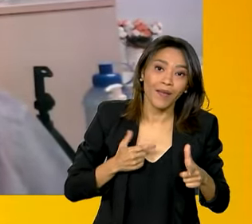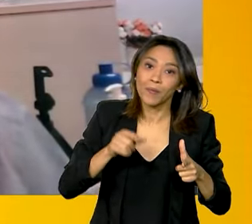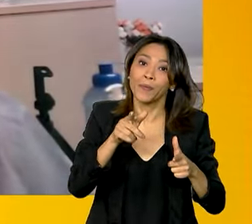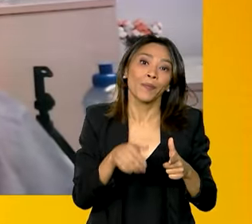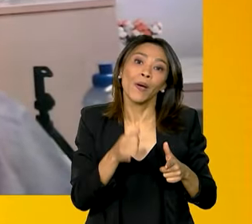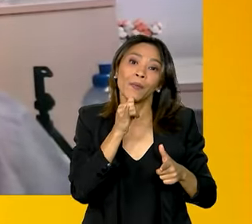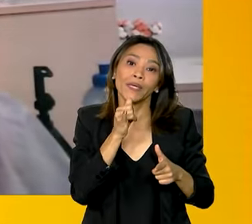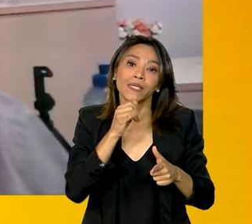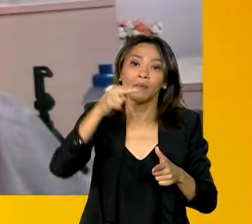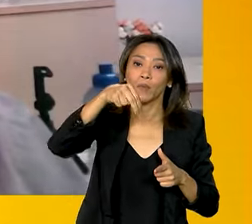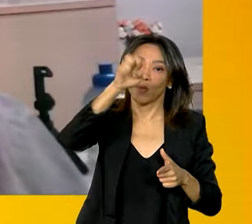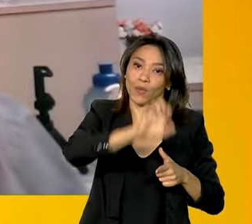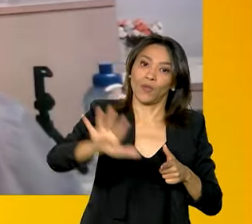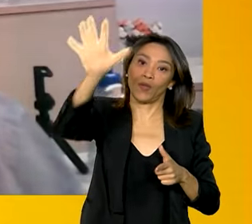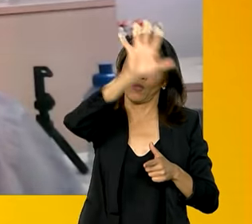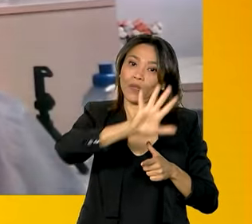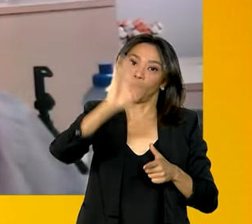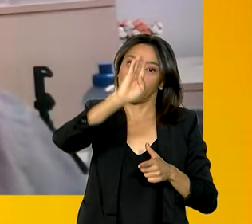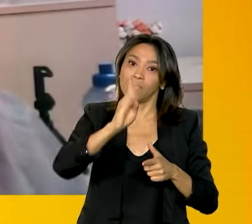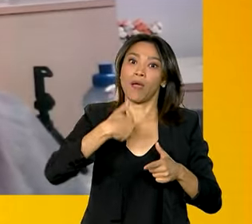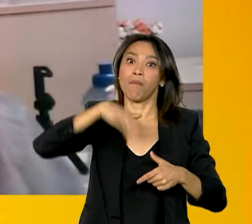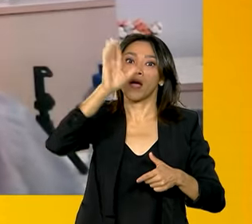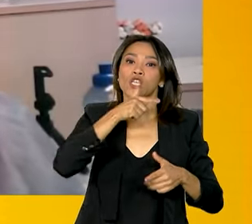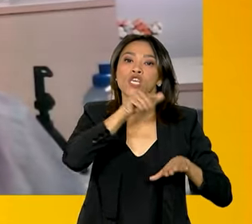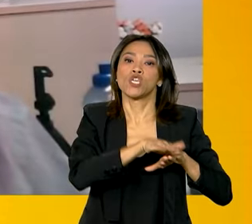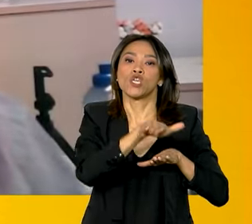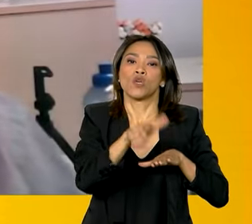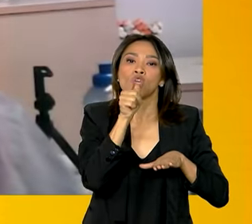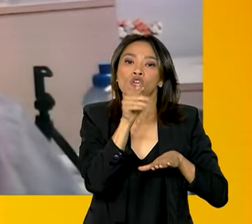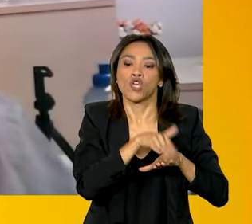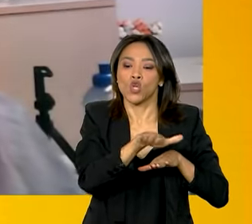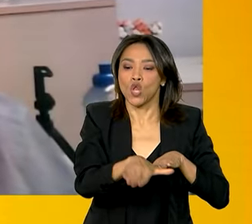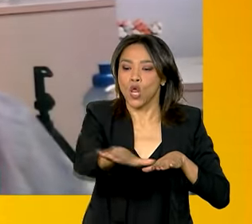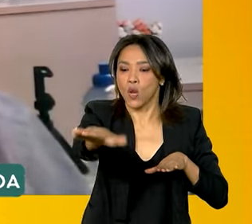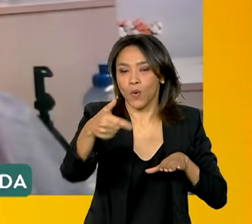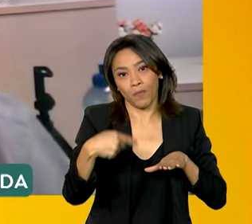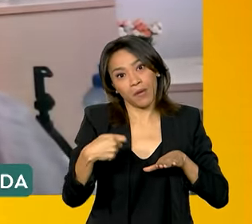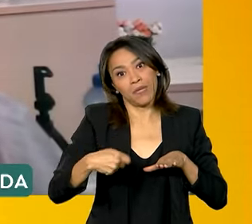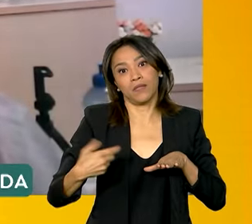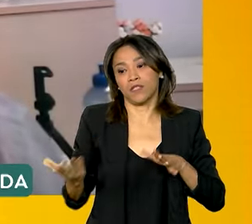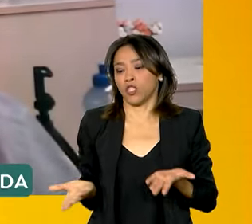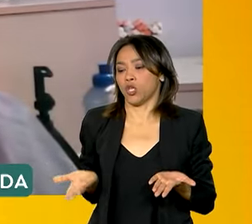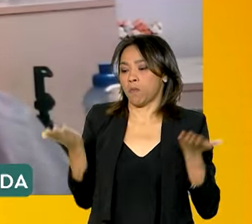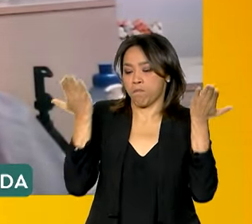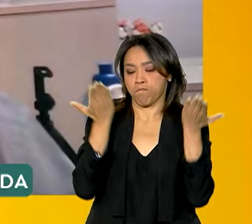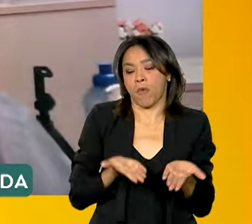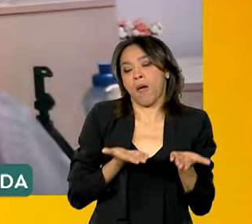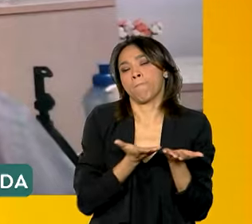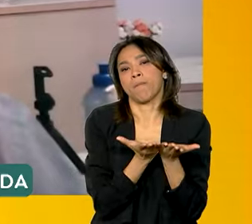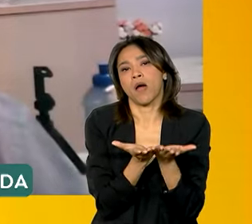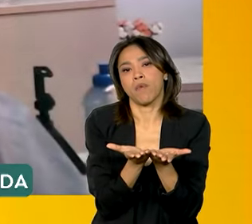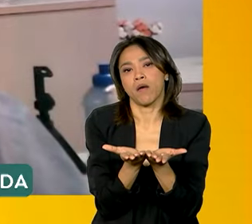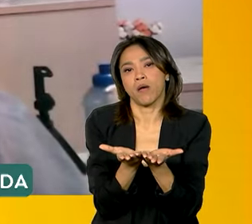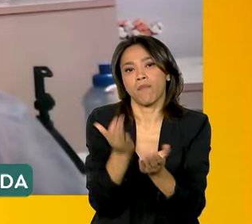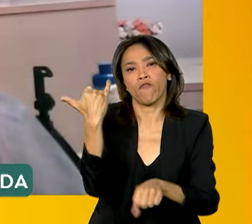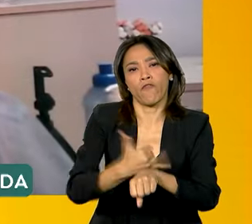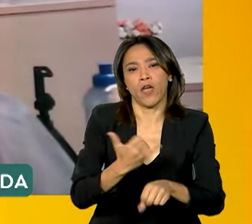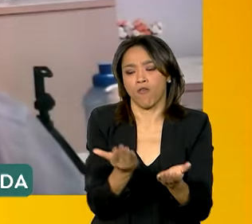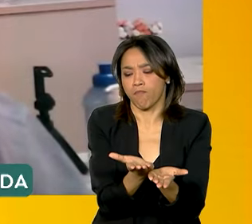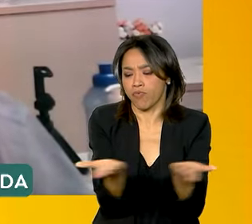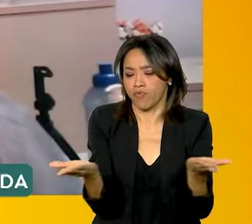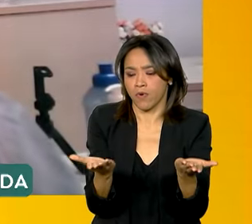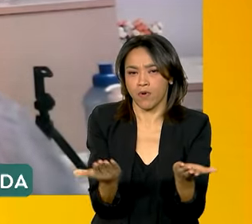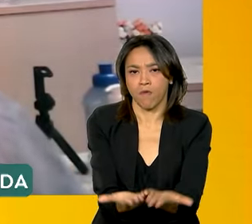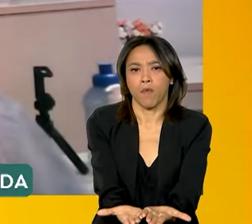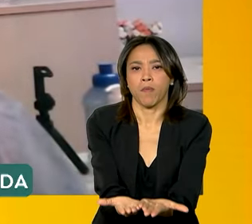hidrovias atualmente, a gente pode chamar de vias economicamente navegáveis, porque ainda precisa de algumas estruturações, na